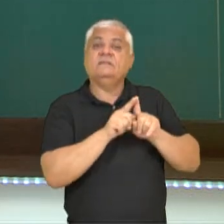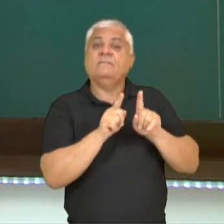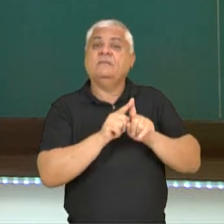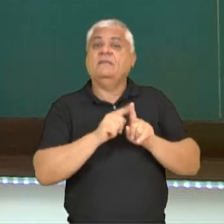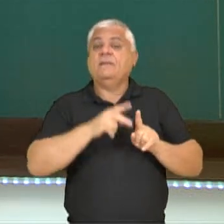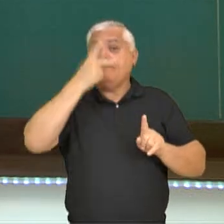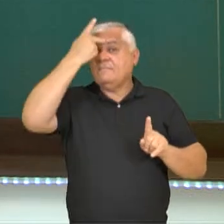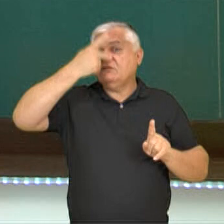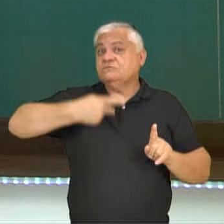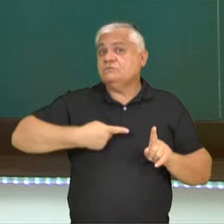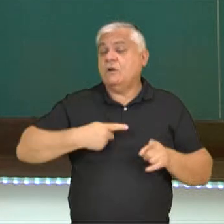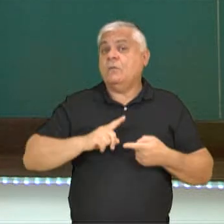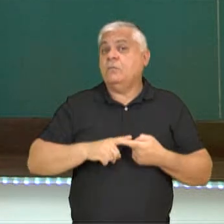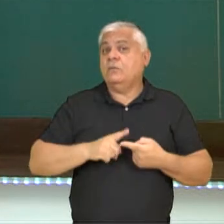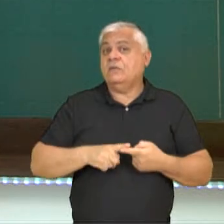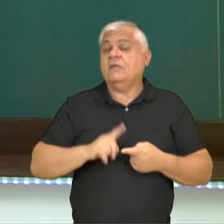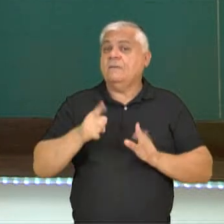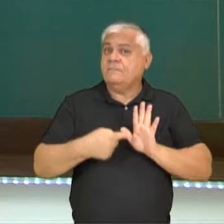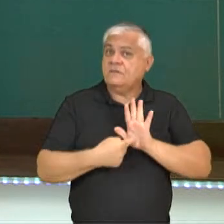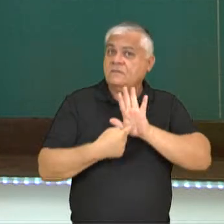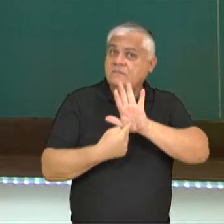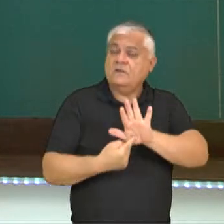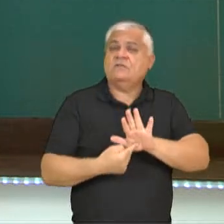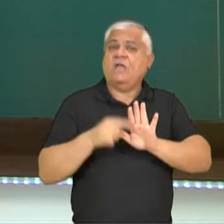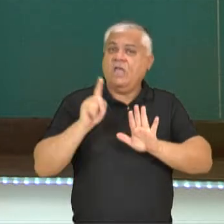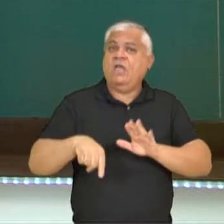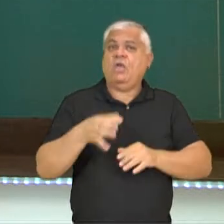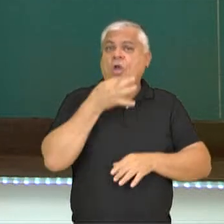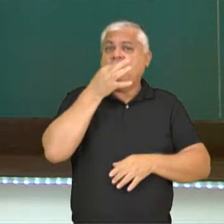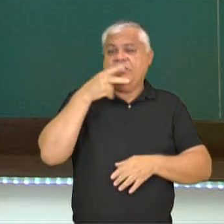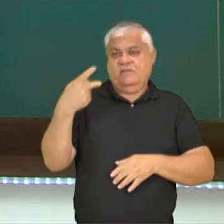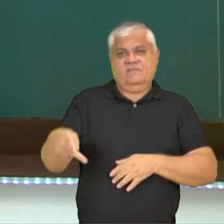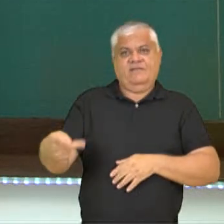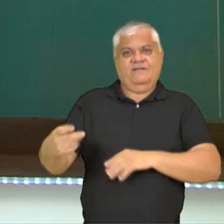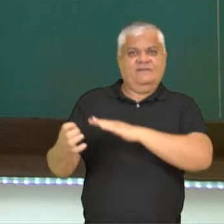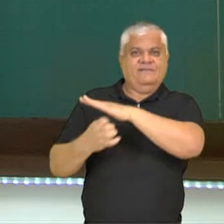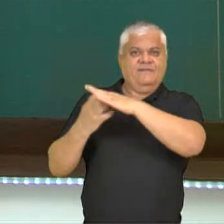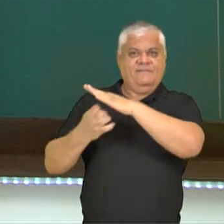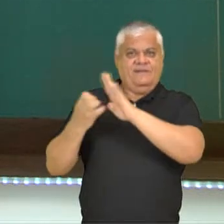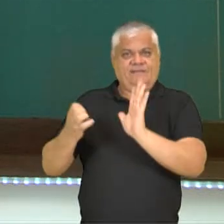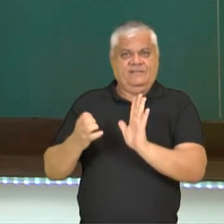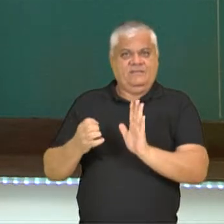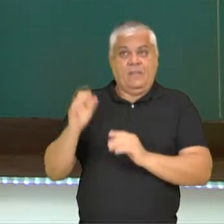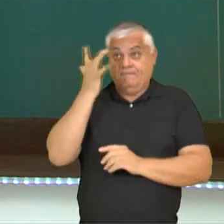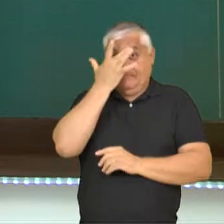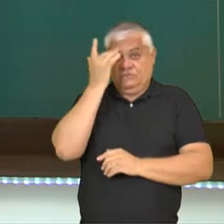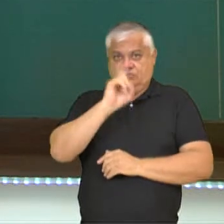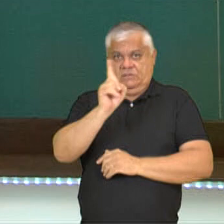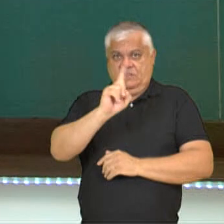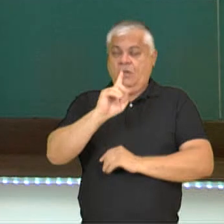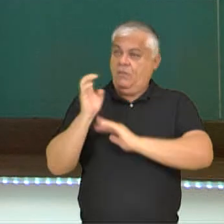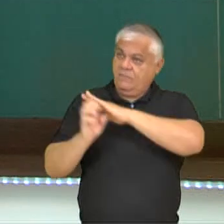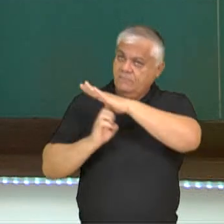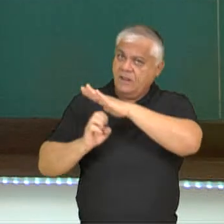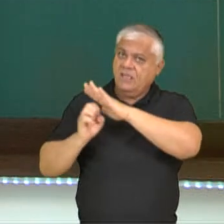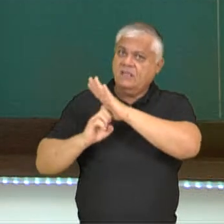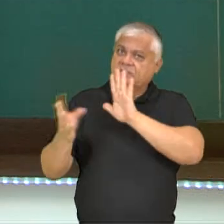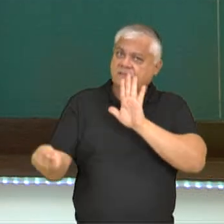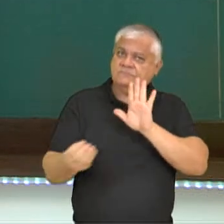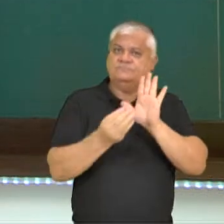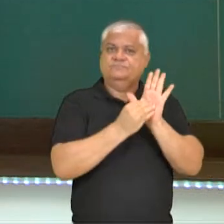é a apresentação da opinião da empresa, da instituição e não de uma pessoa